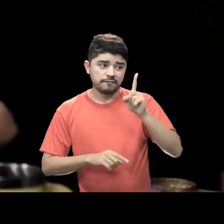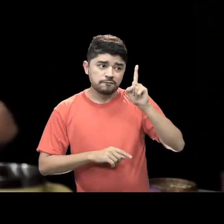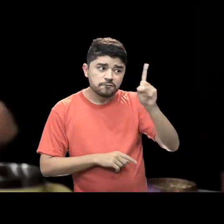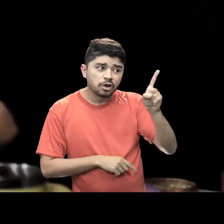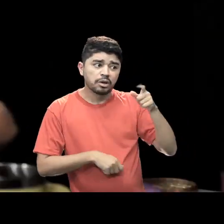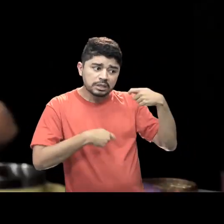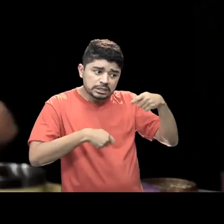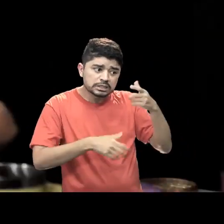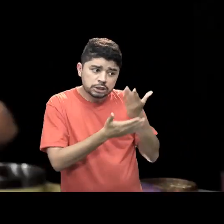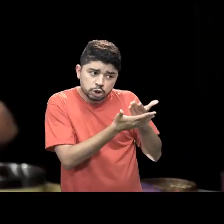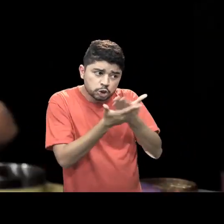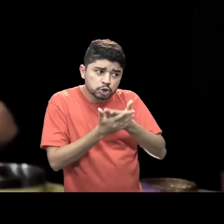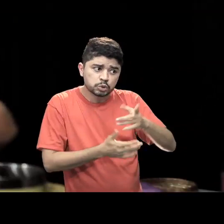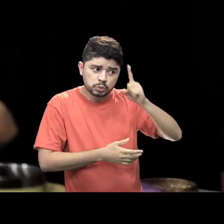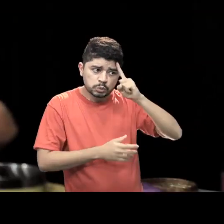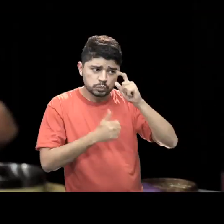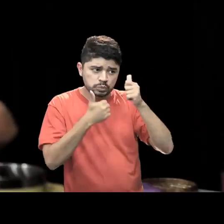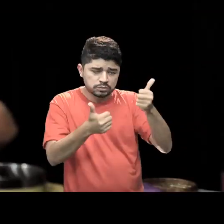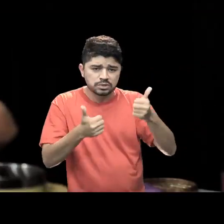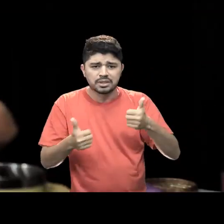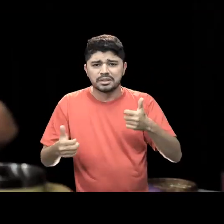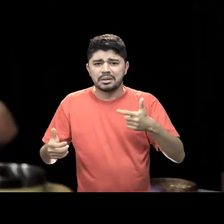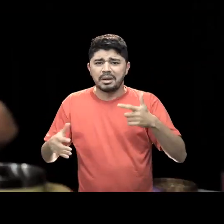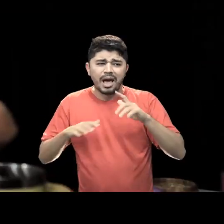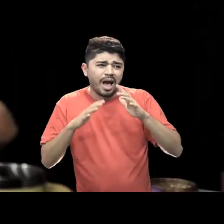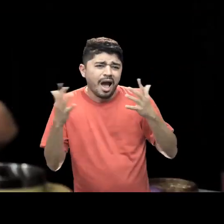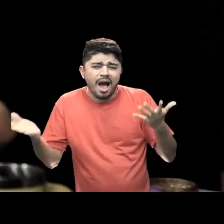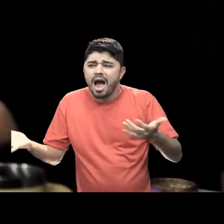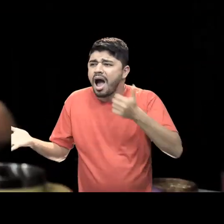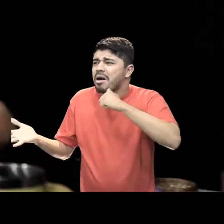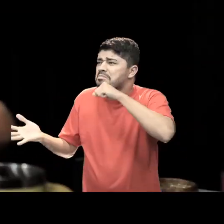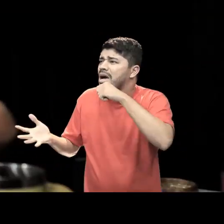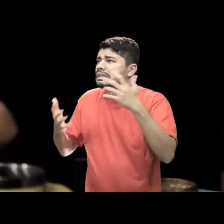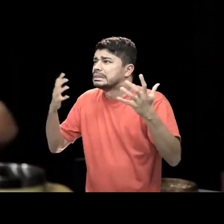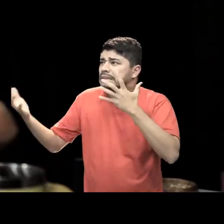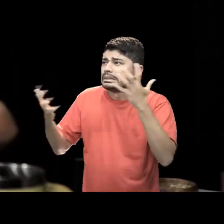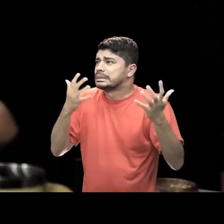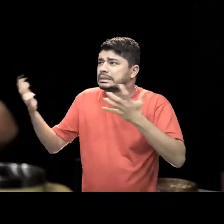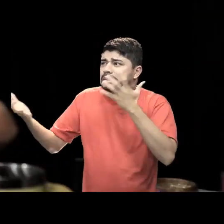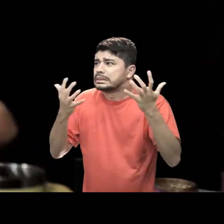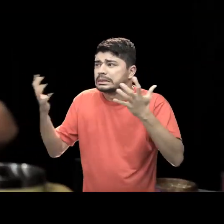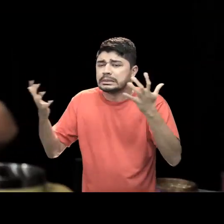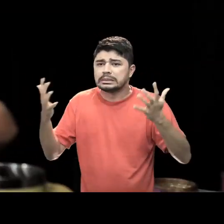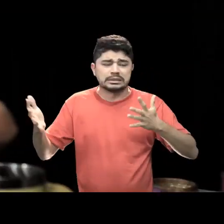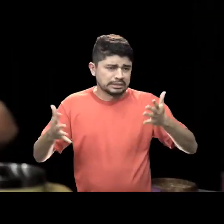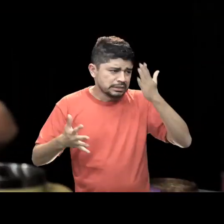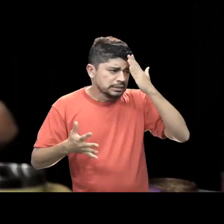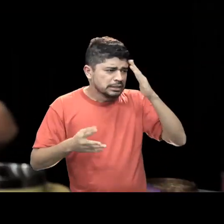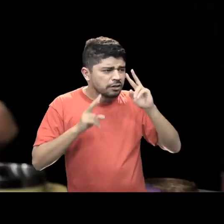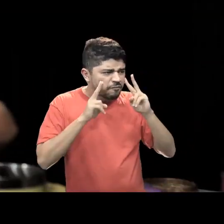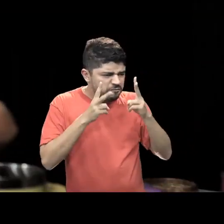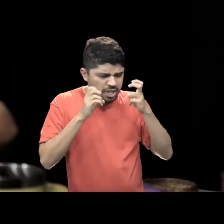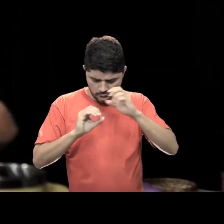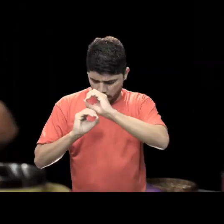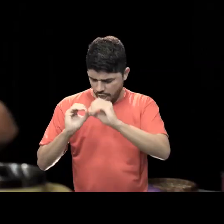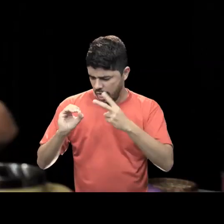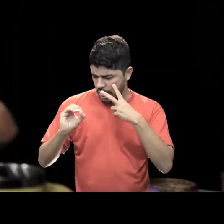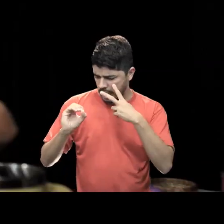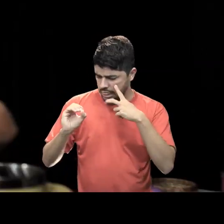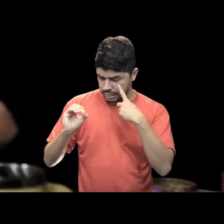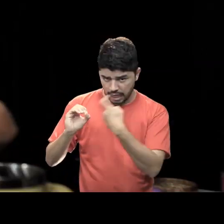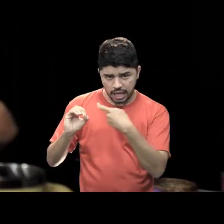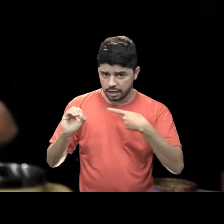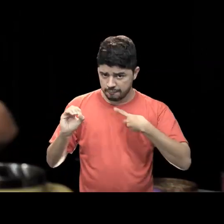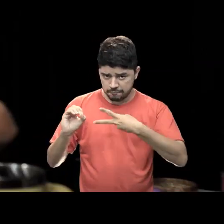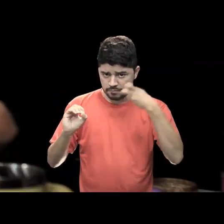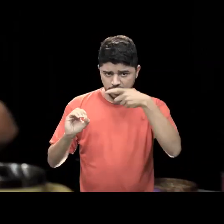você precisa se dedicar! Ai, mas é muita pressão, mãe! Ô, filha, eu tô gostando de ver seu interesse pela